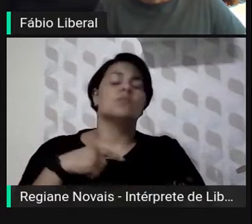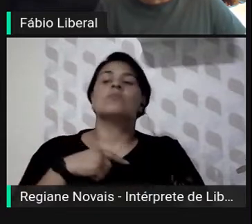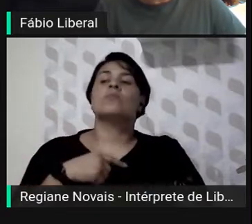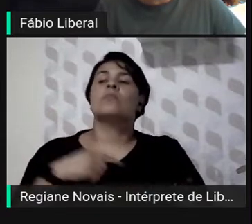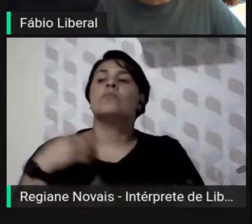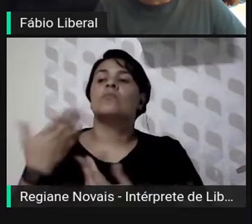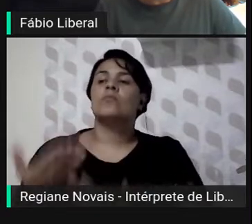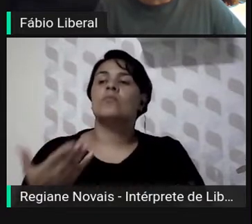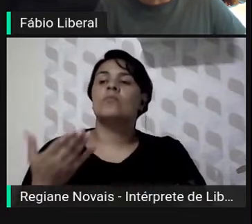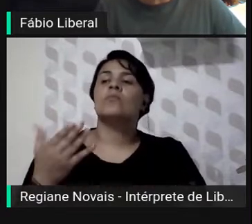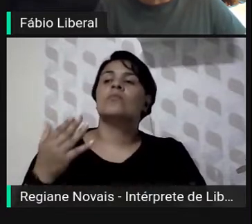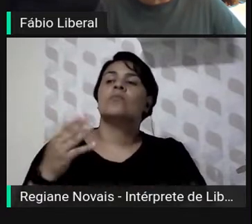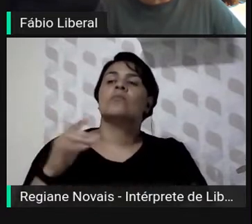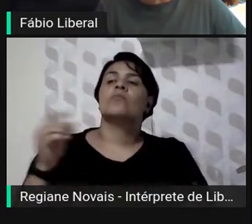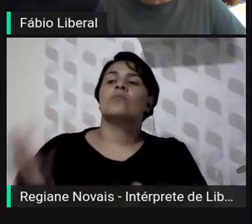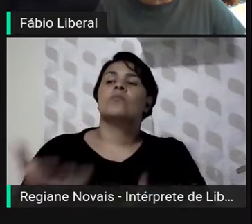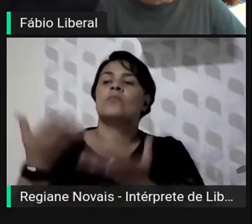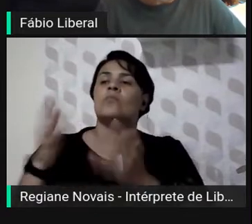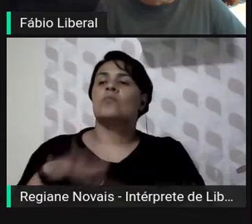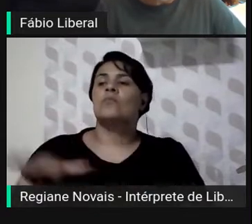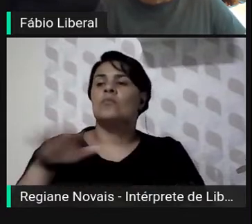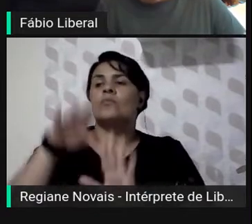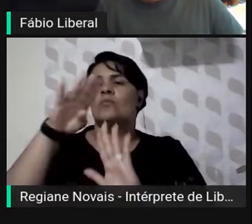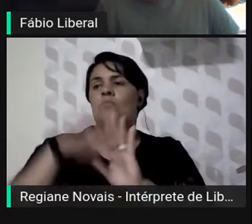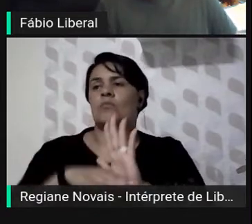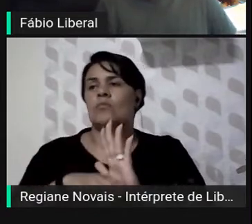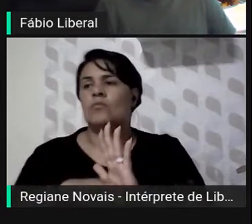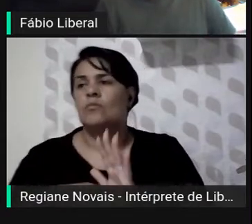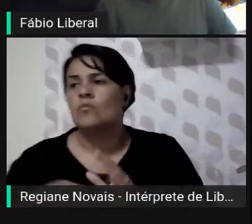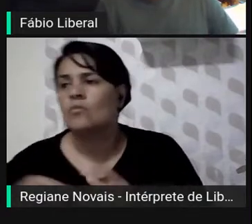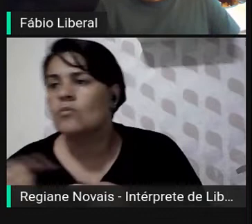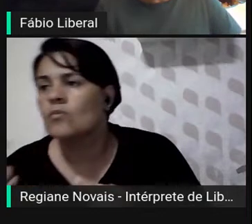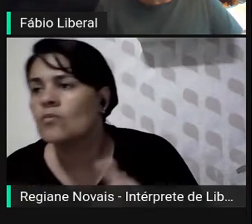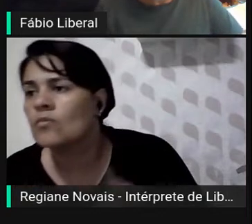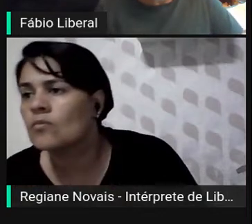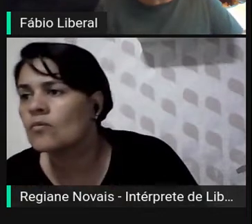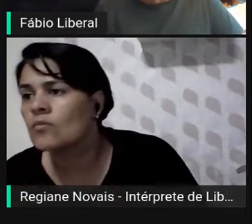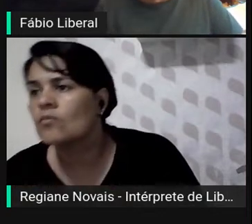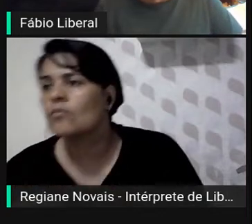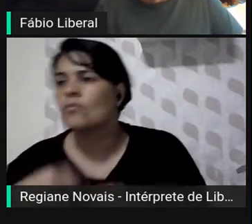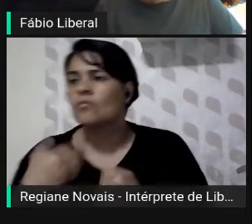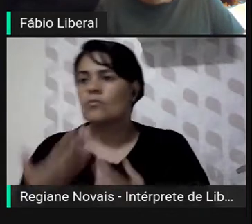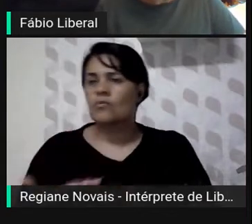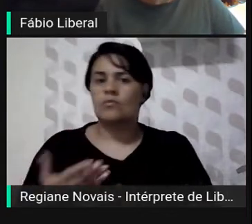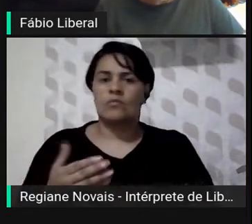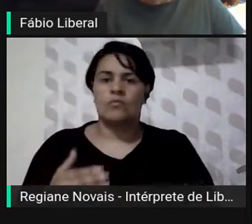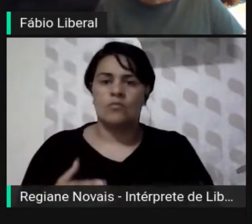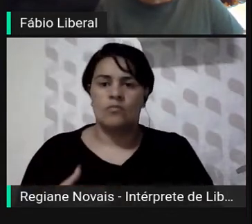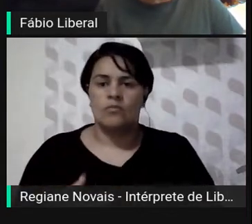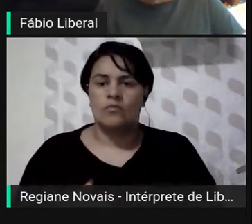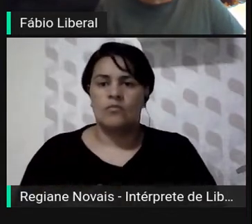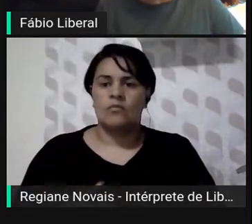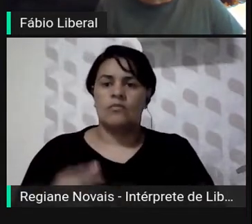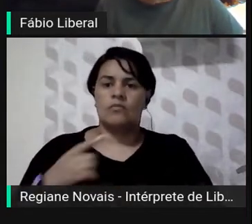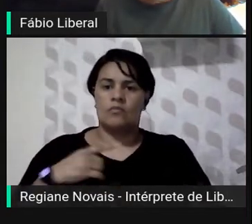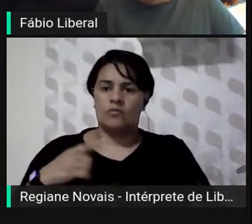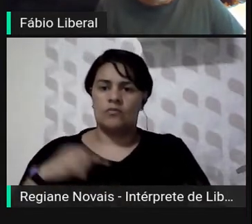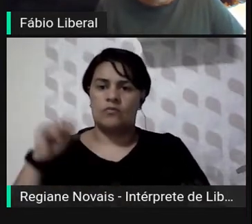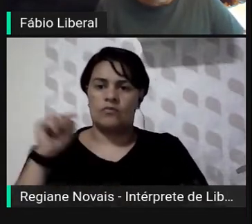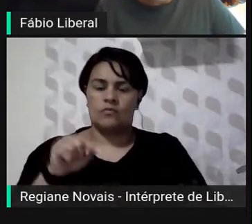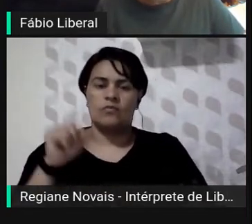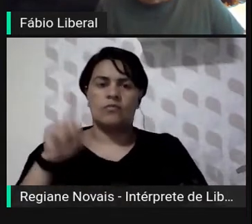da administração pública aos princípios de publicidade. Na verdade, ele chega a afirmar que o setor público tem que estar na vanguarda